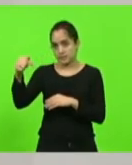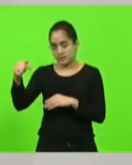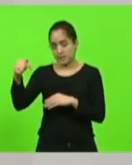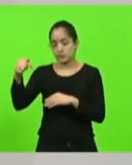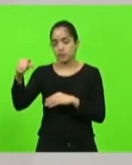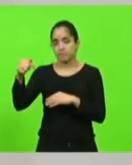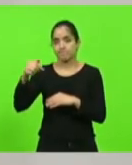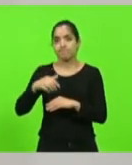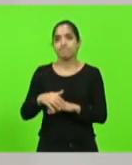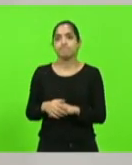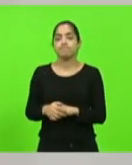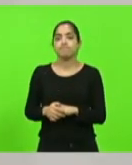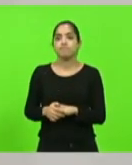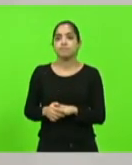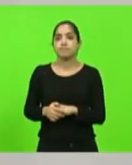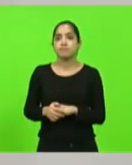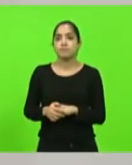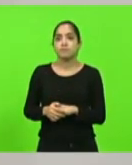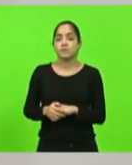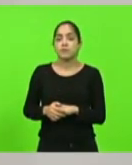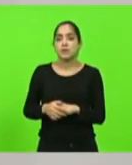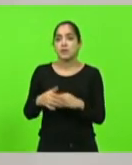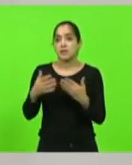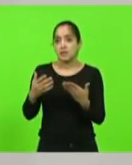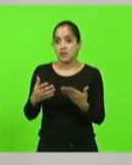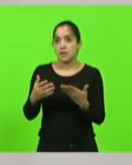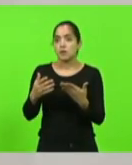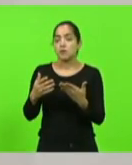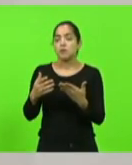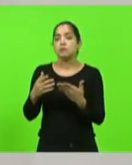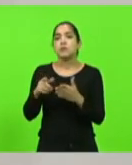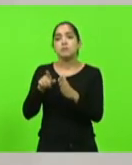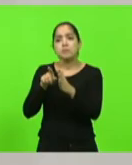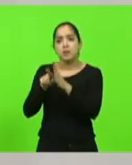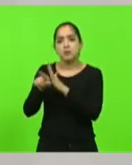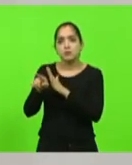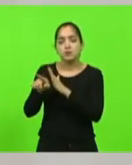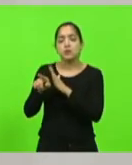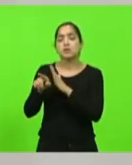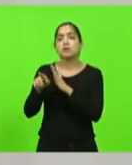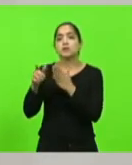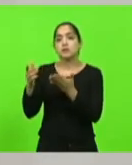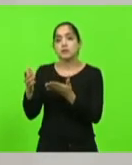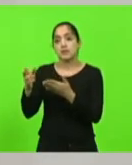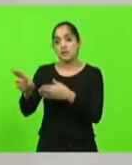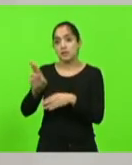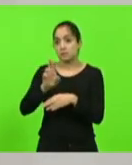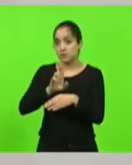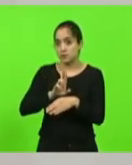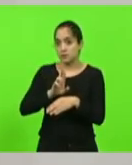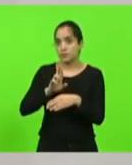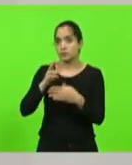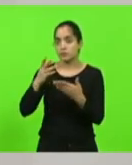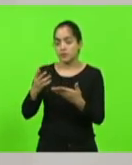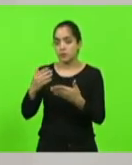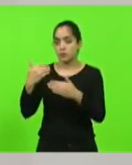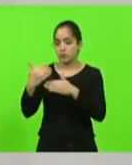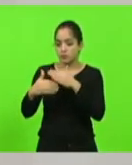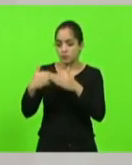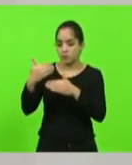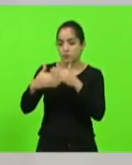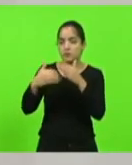de mobilidade. Imediatamente eu procurei pelo Thiago que mais uma vez reiterou que o processo de